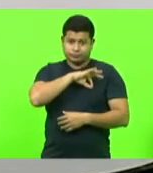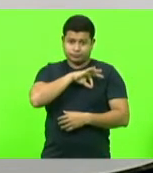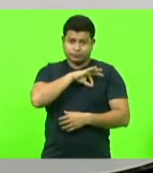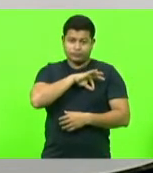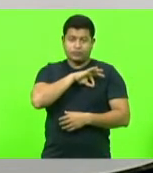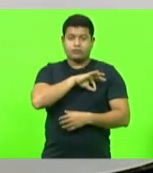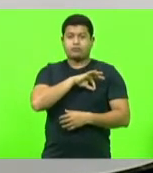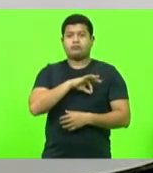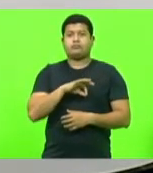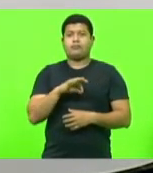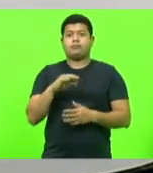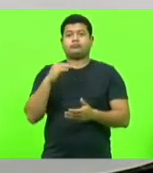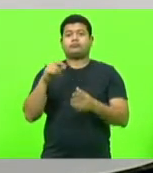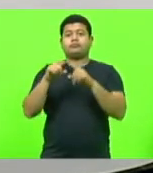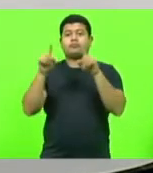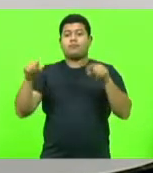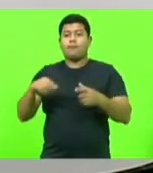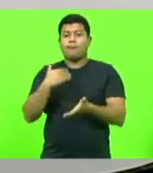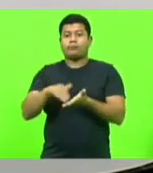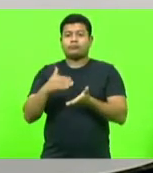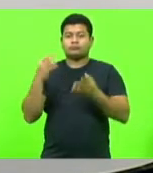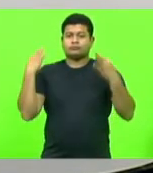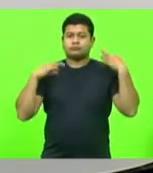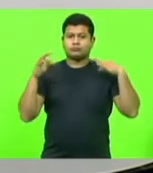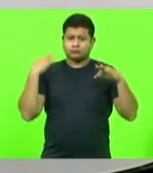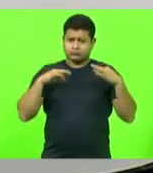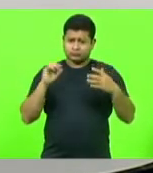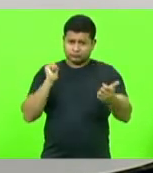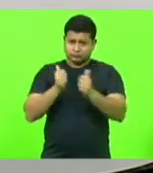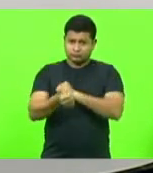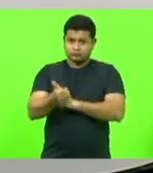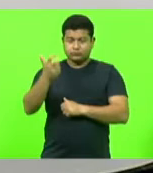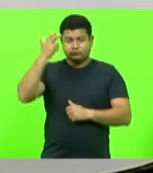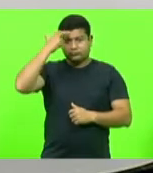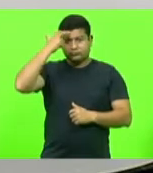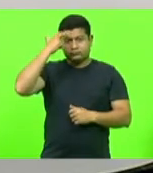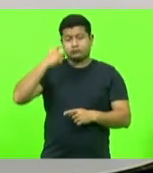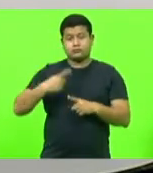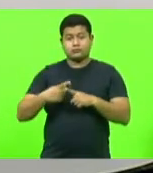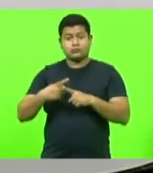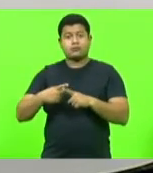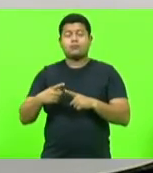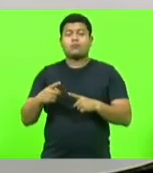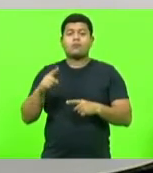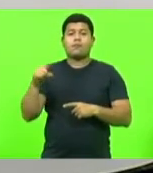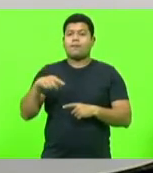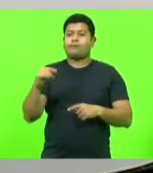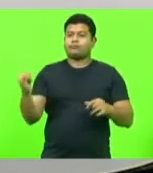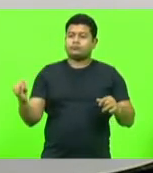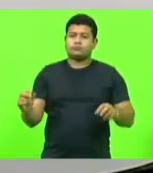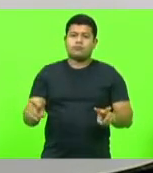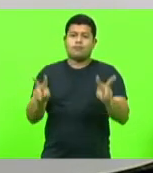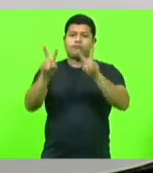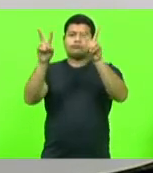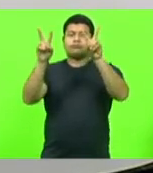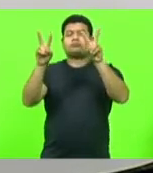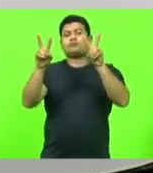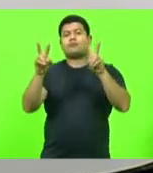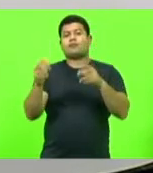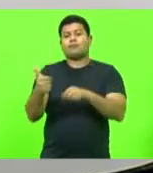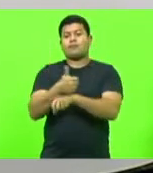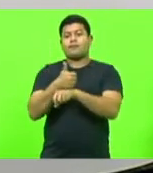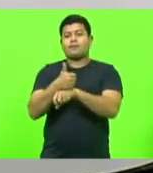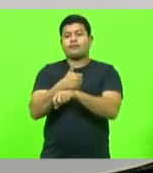Secretaria do Turismo, Esporte e Cultura, porque a valorização dos nossos profissionais, ela também